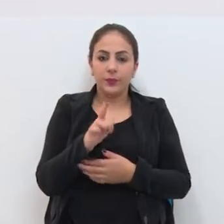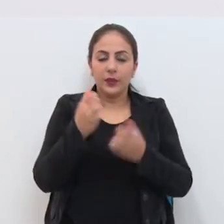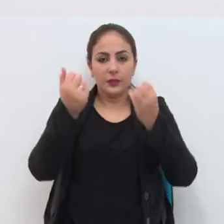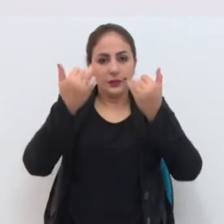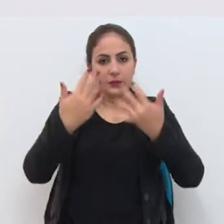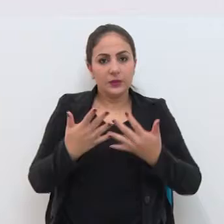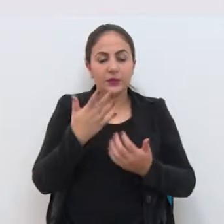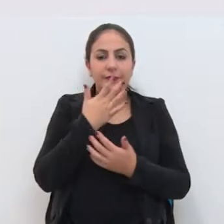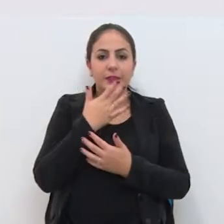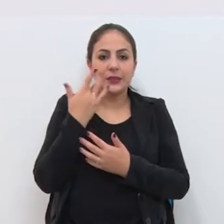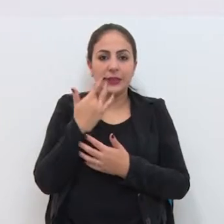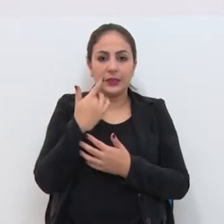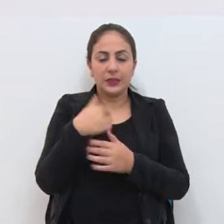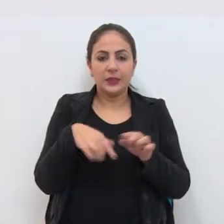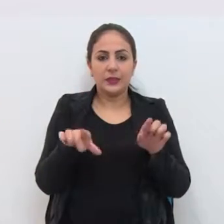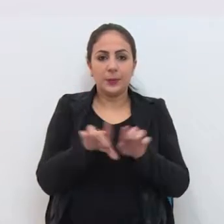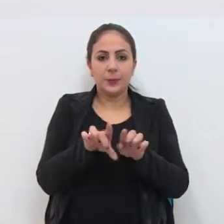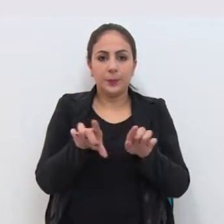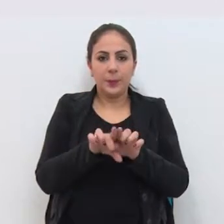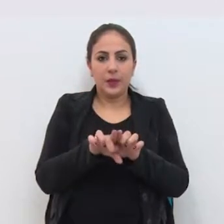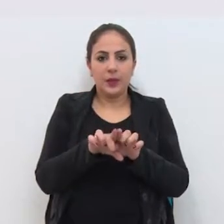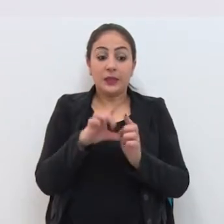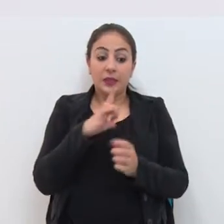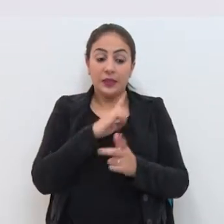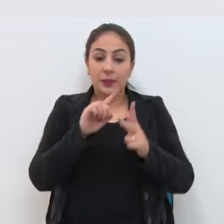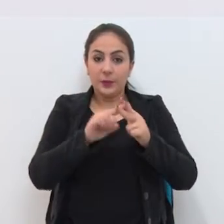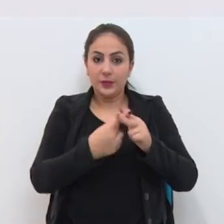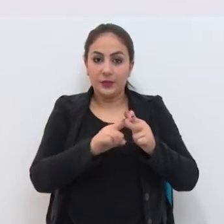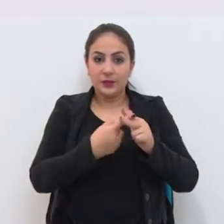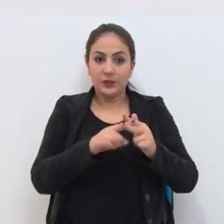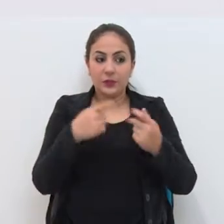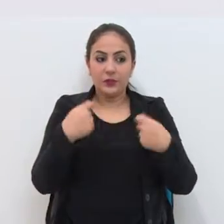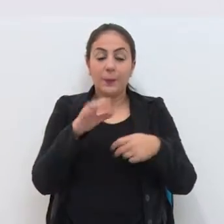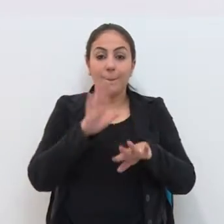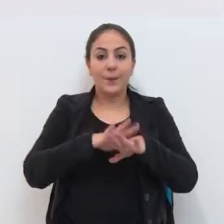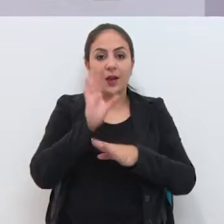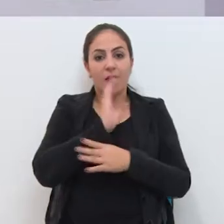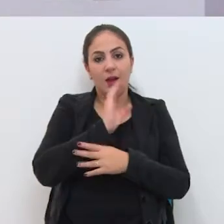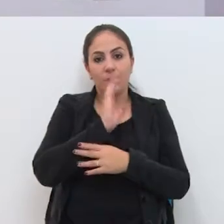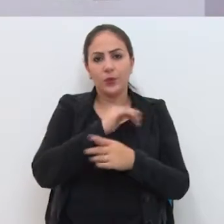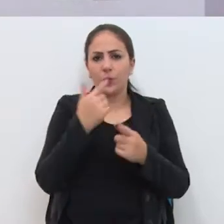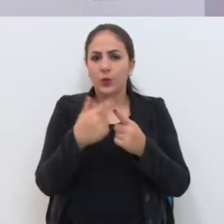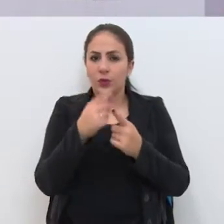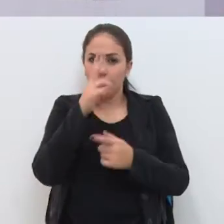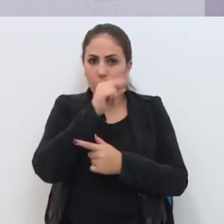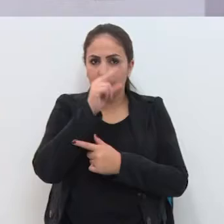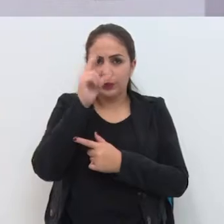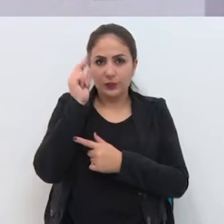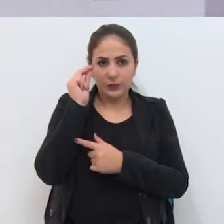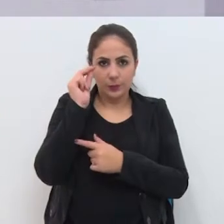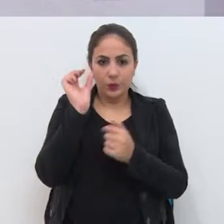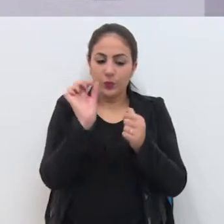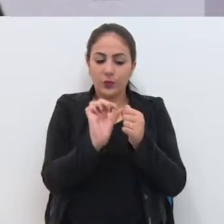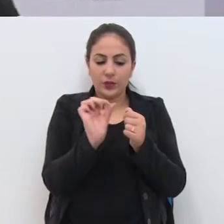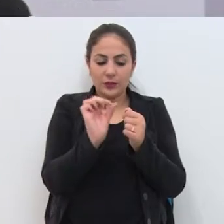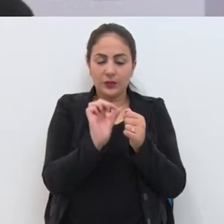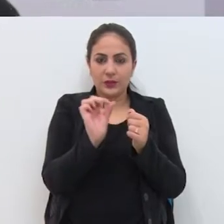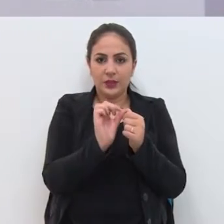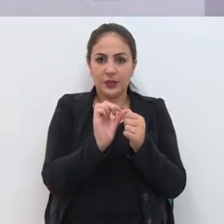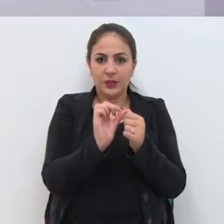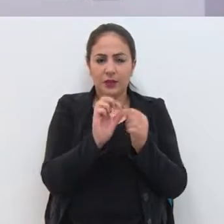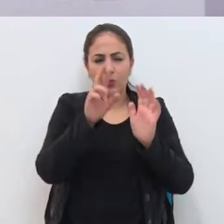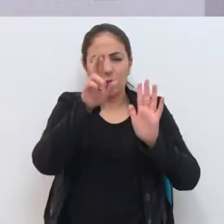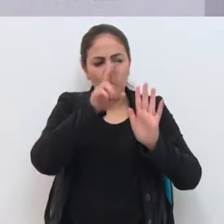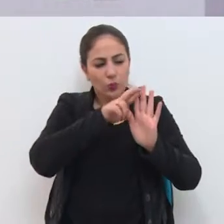facilitaria e tornaria as manutenções necessárias mais rápidas Porque para o município fazer,